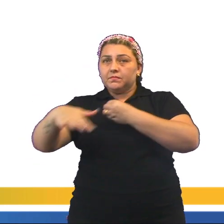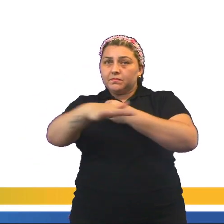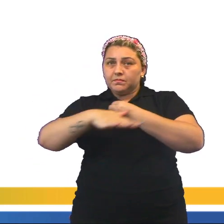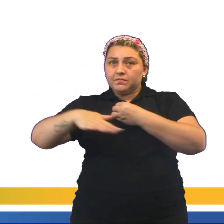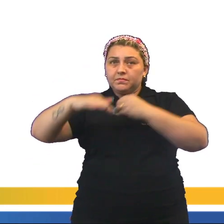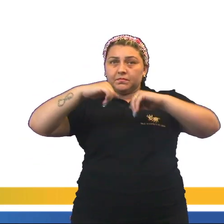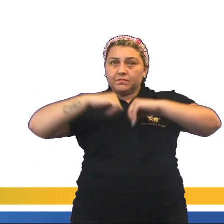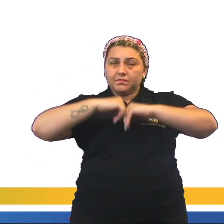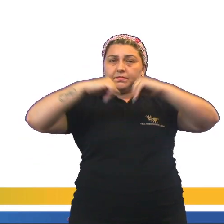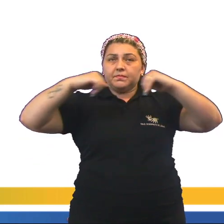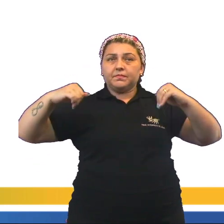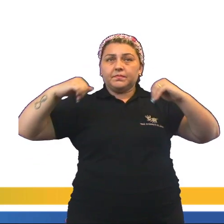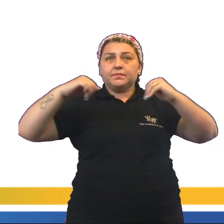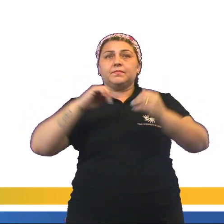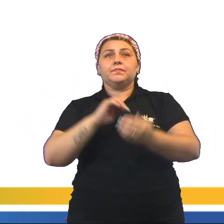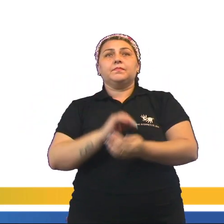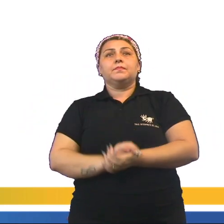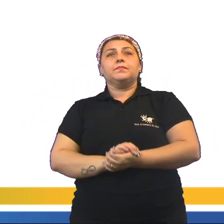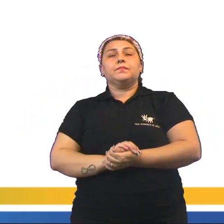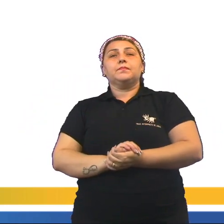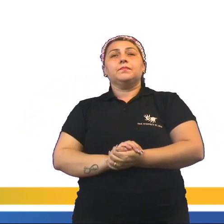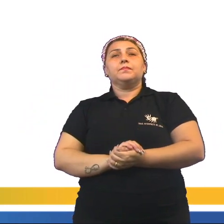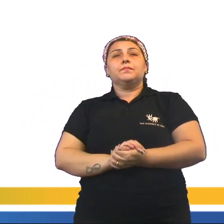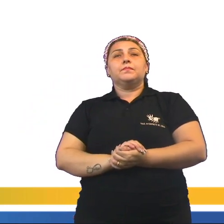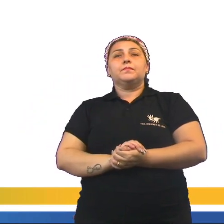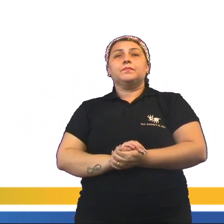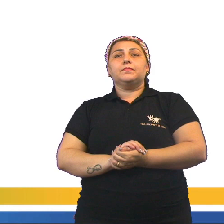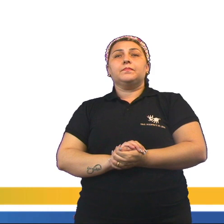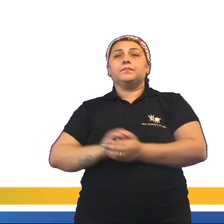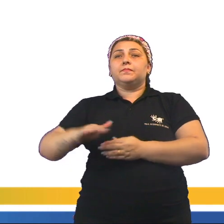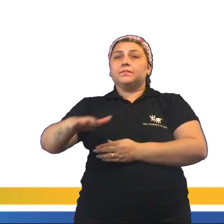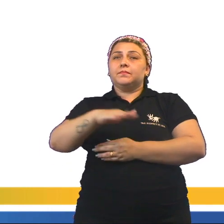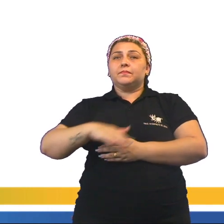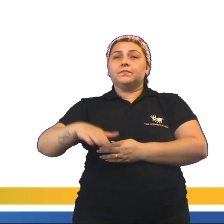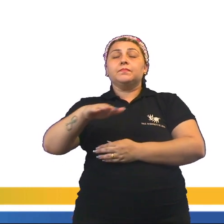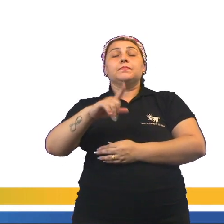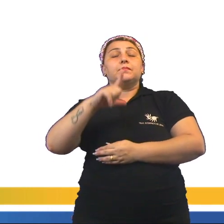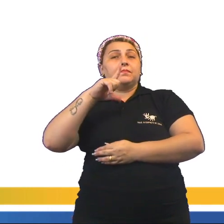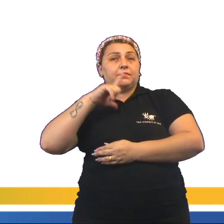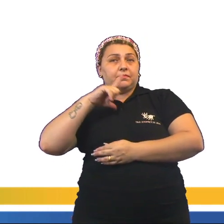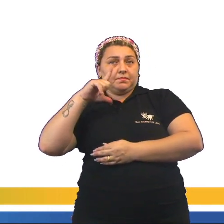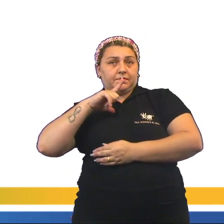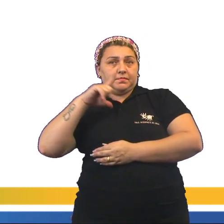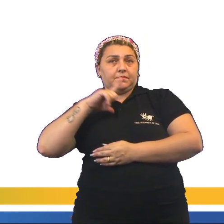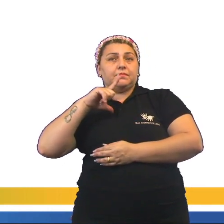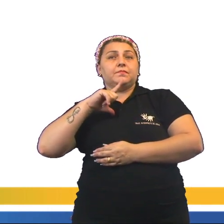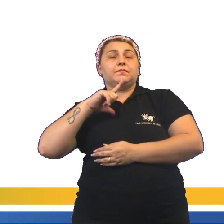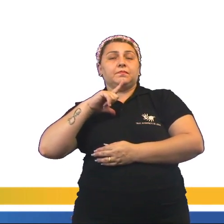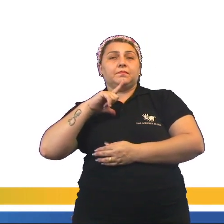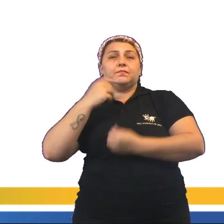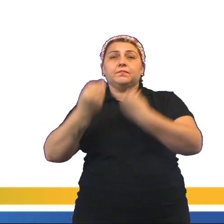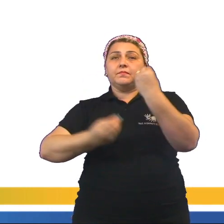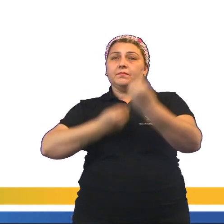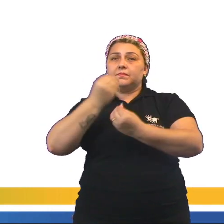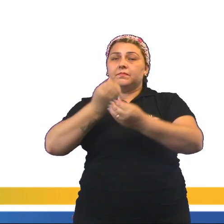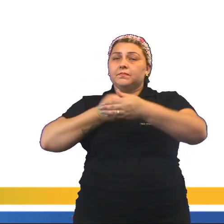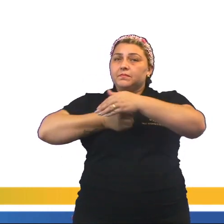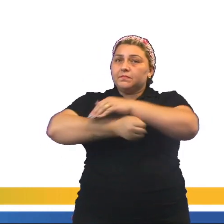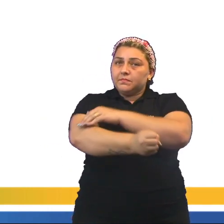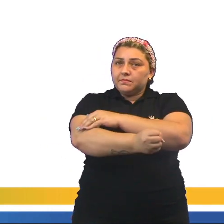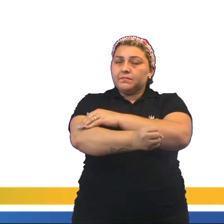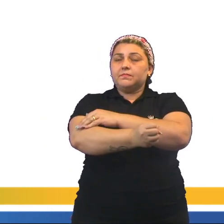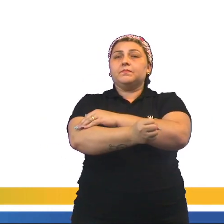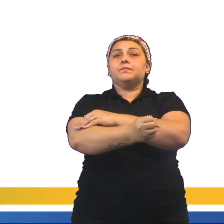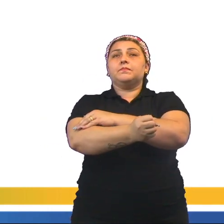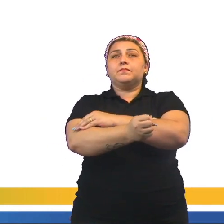dividida. Está numa classe social, há um critério para isso. Está inserido